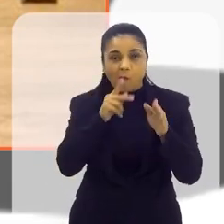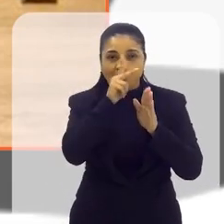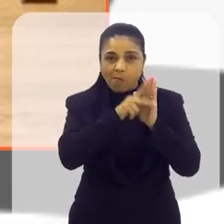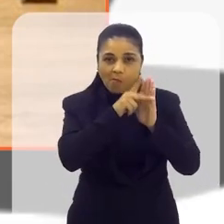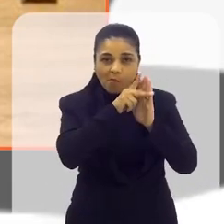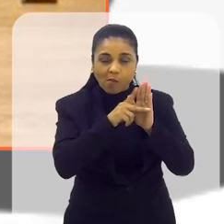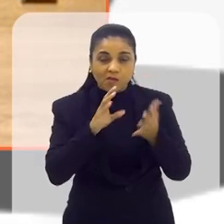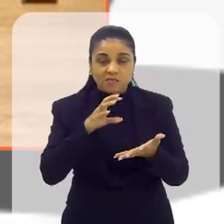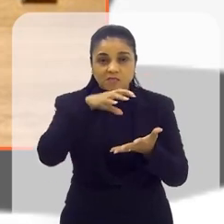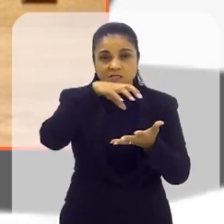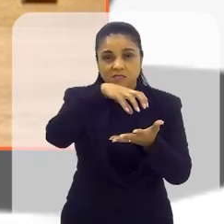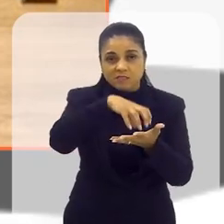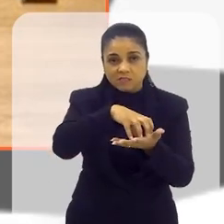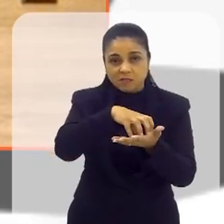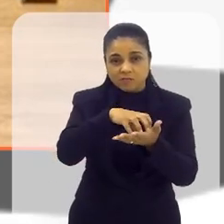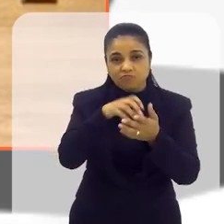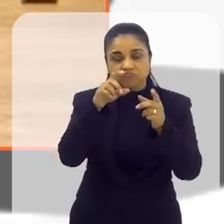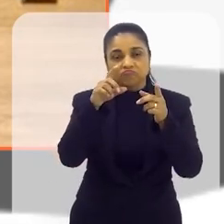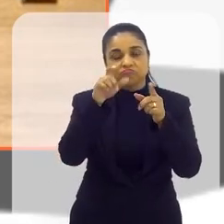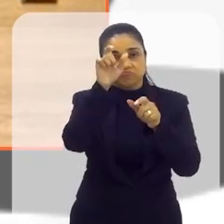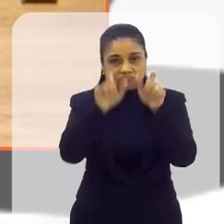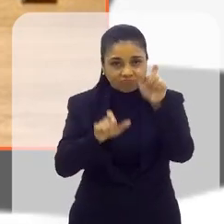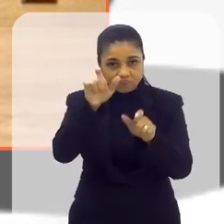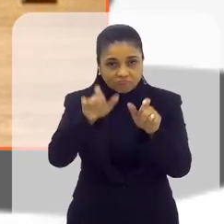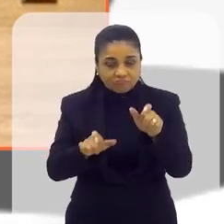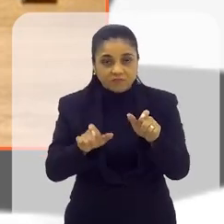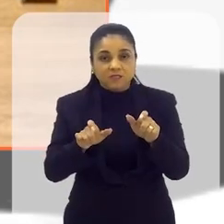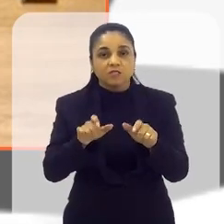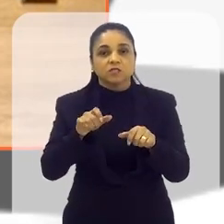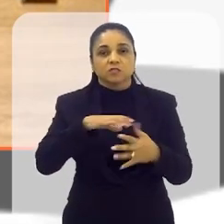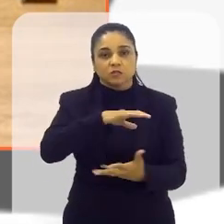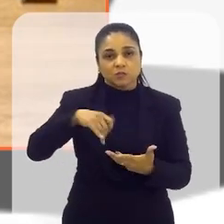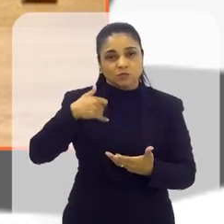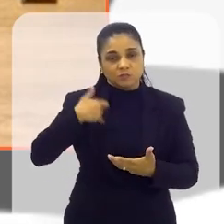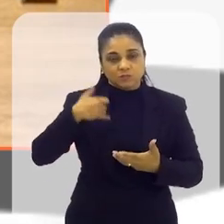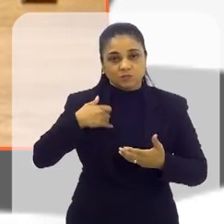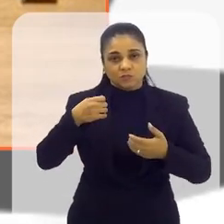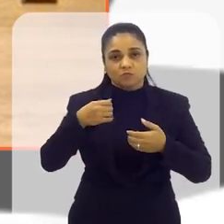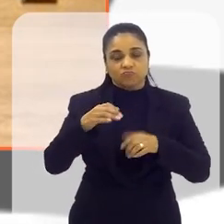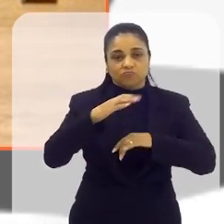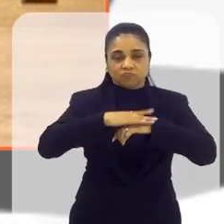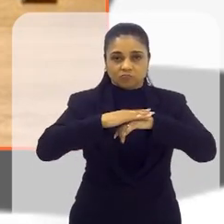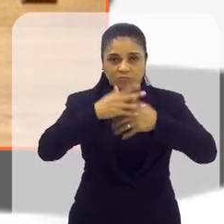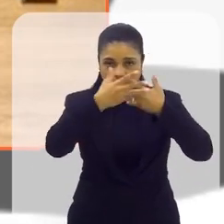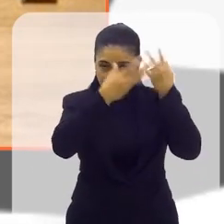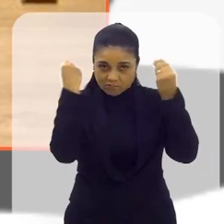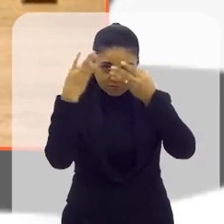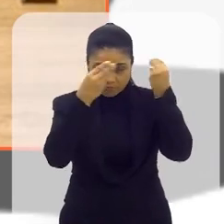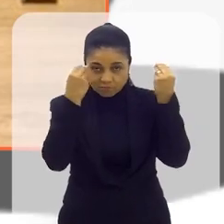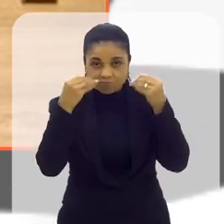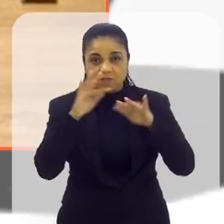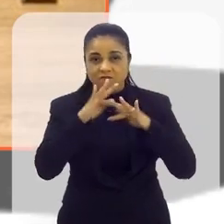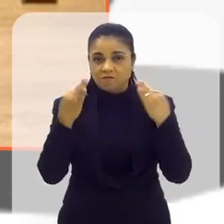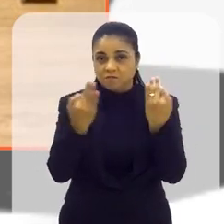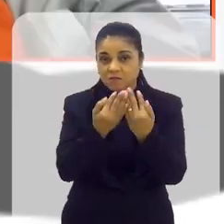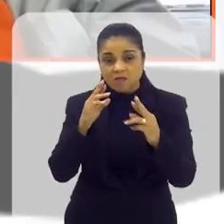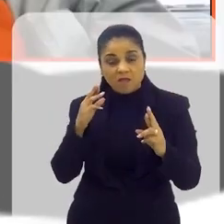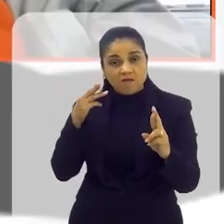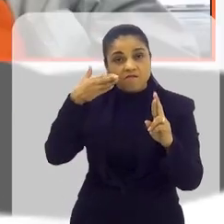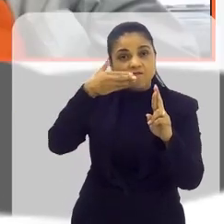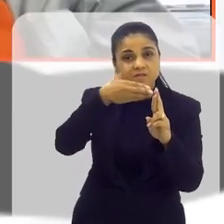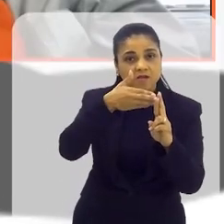Centro Dia para Idosos com Alzheimer e Familiares, que tornou-se uma referência na América Latina.